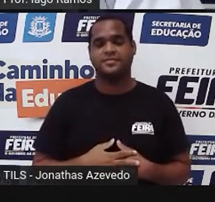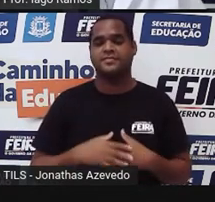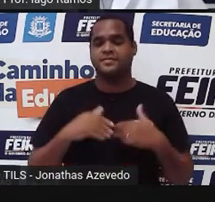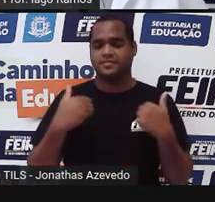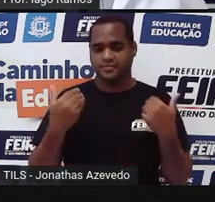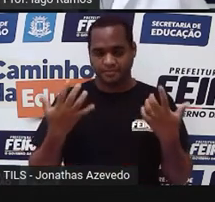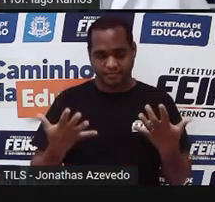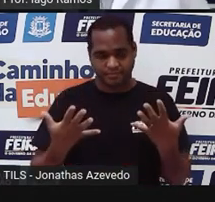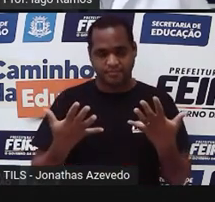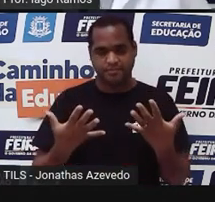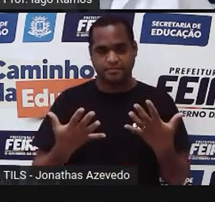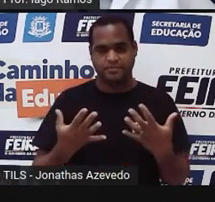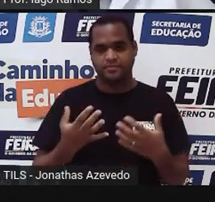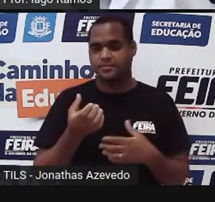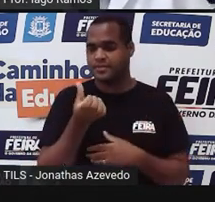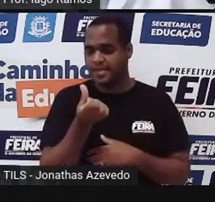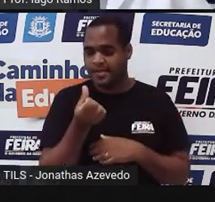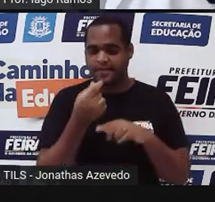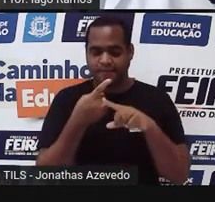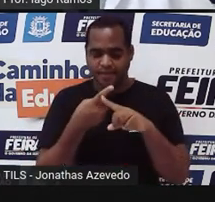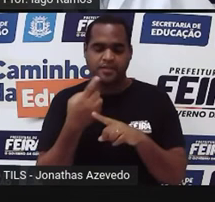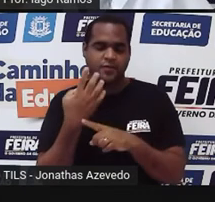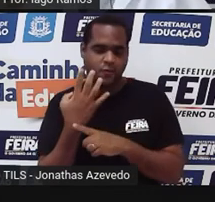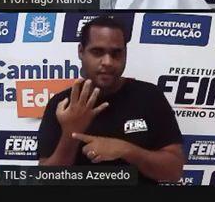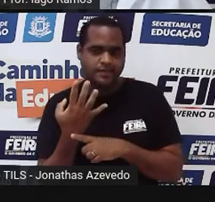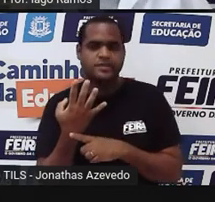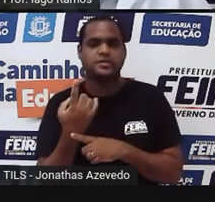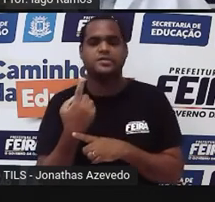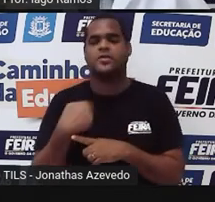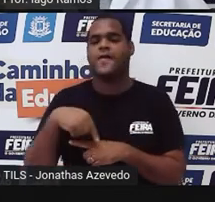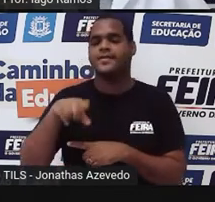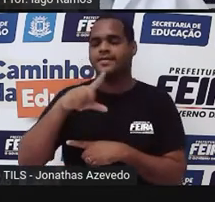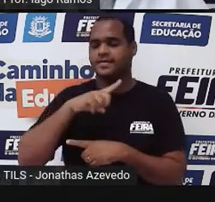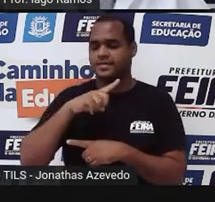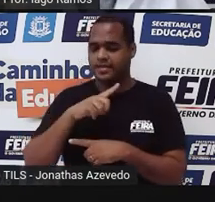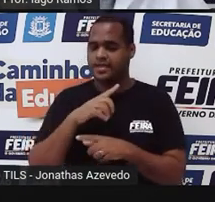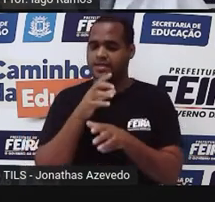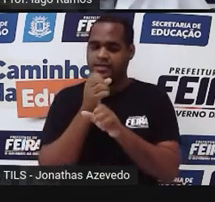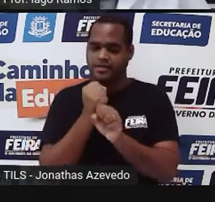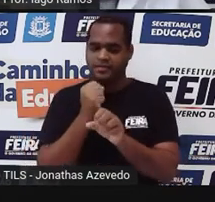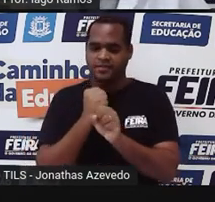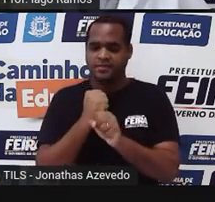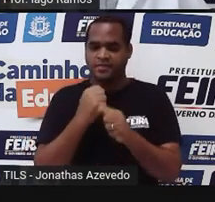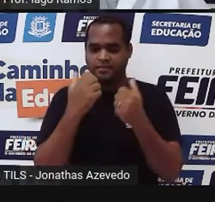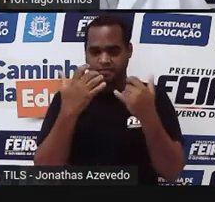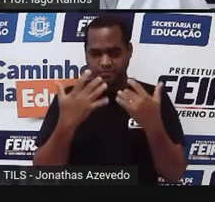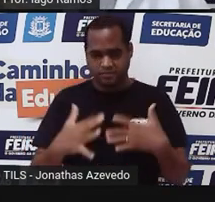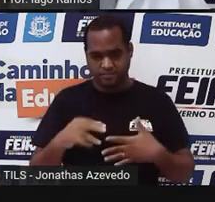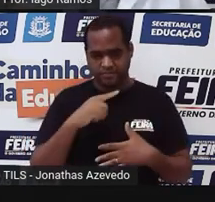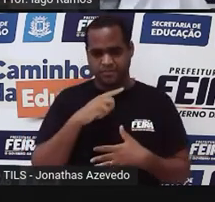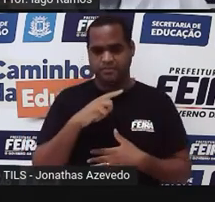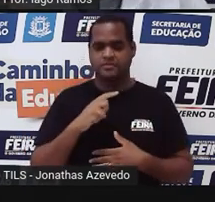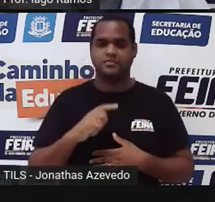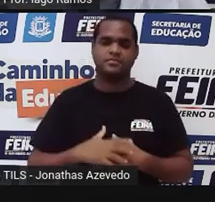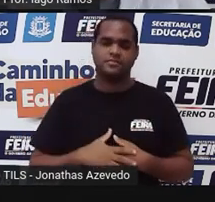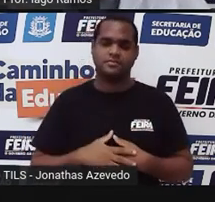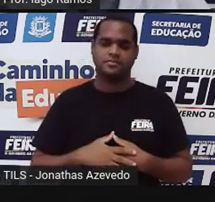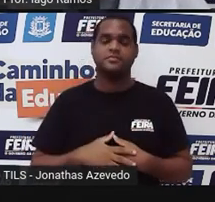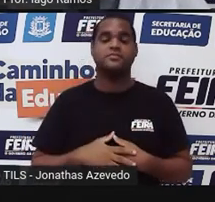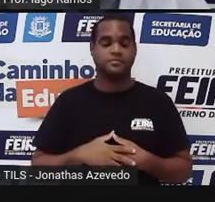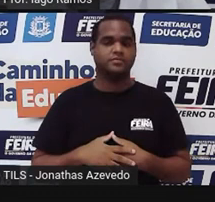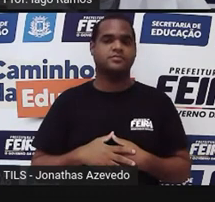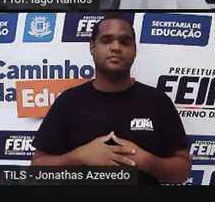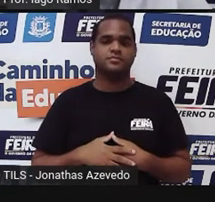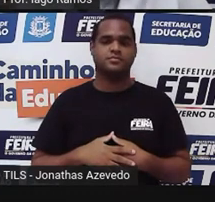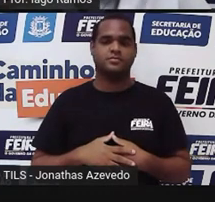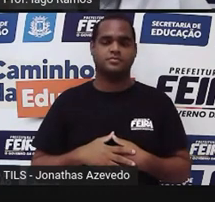Então, 6 vezes 4, né? A gente já fez esse cálculo. Isso aqui, até esse momento aí, se não colocar a parte da